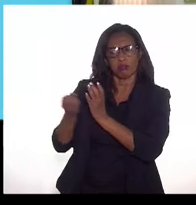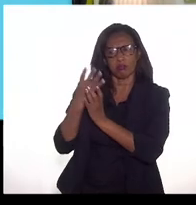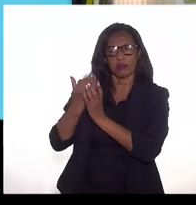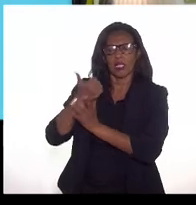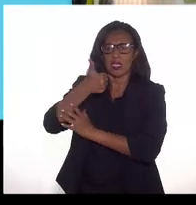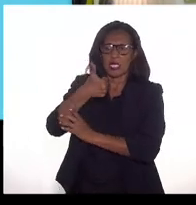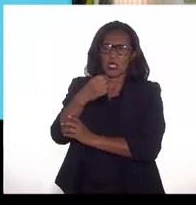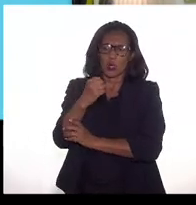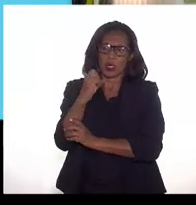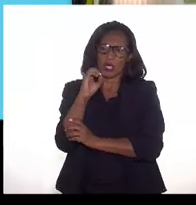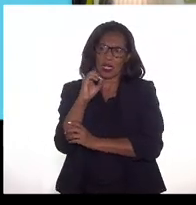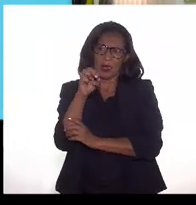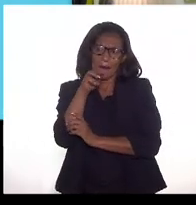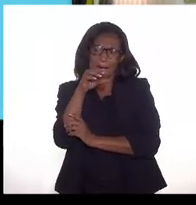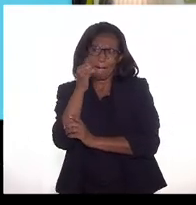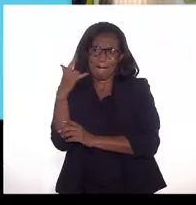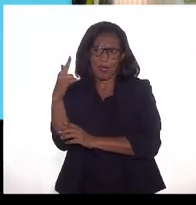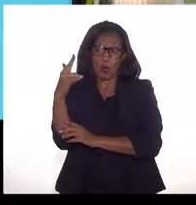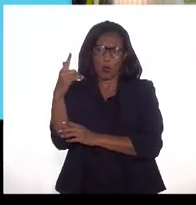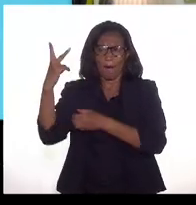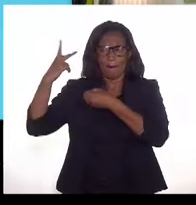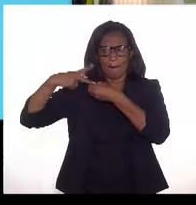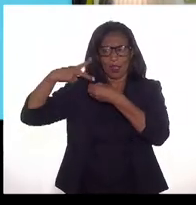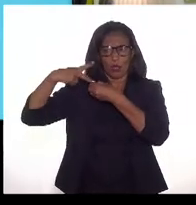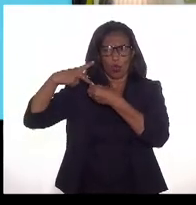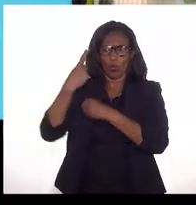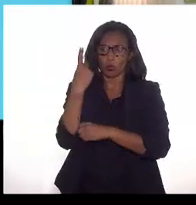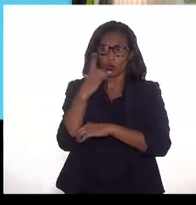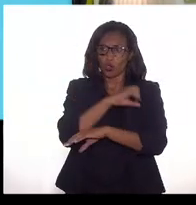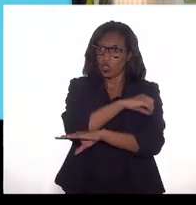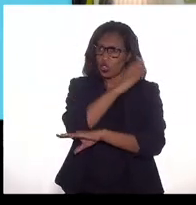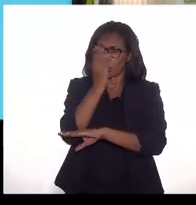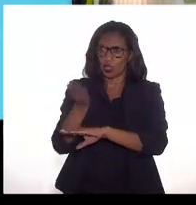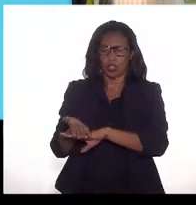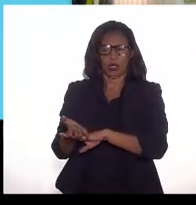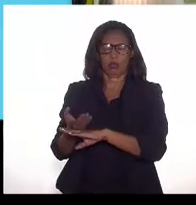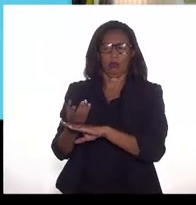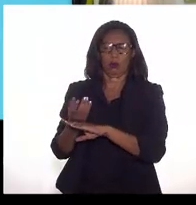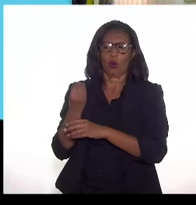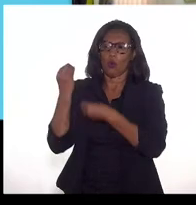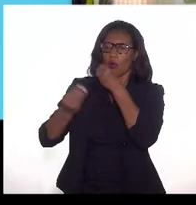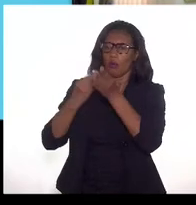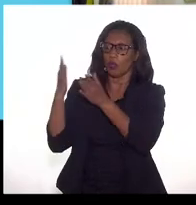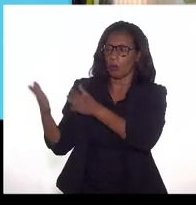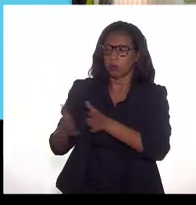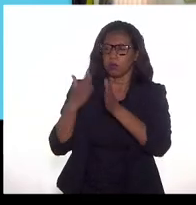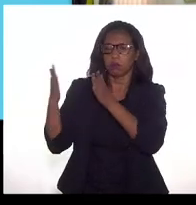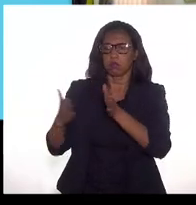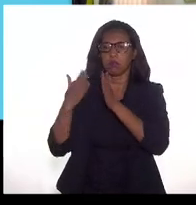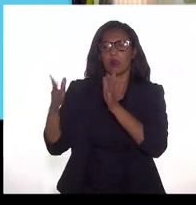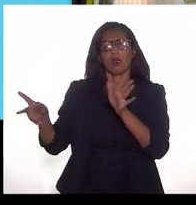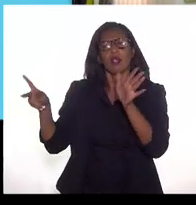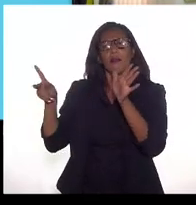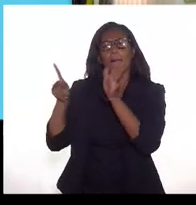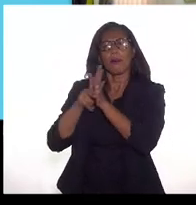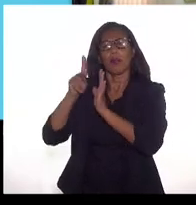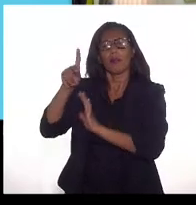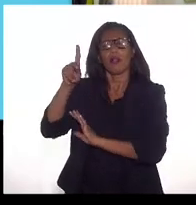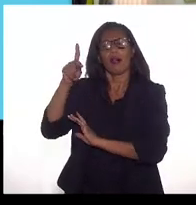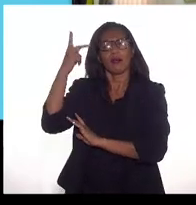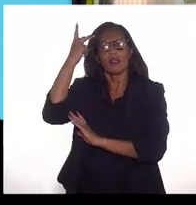180 mil barrins de petróleo por dia, como são as produções da bacia de campos, por exemplo.